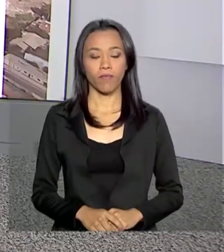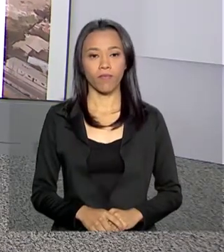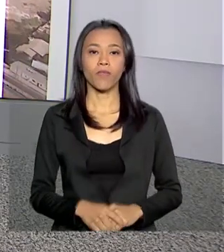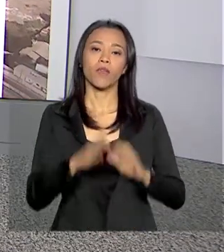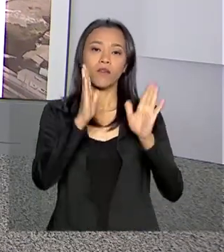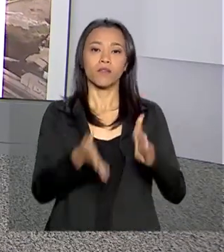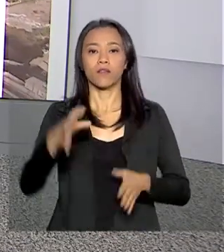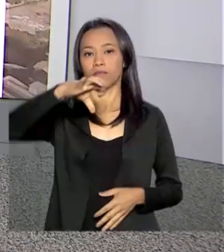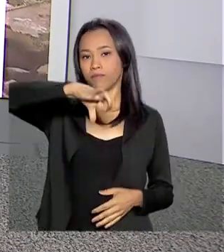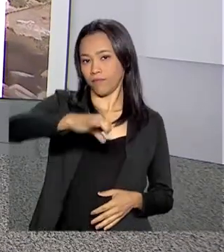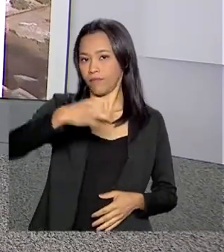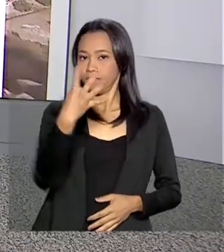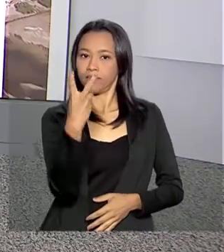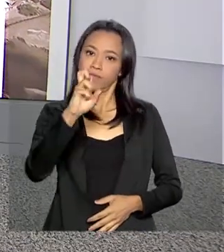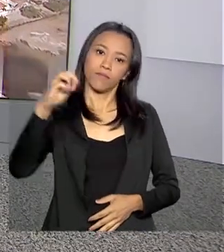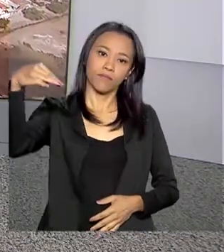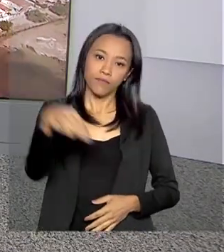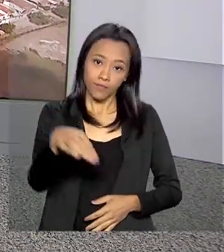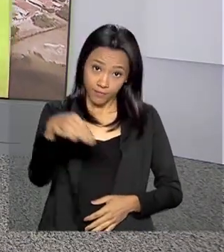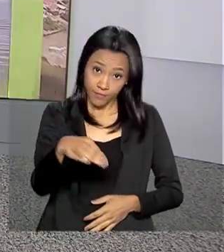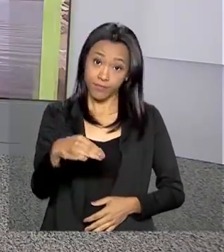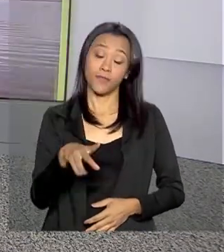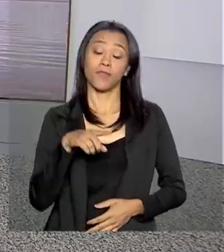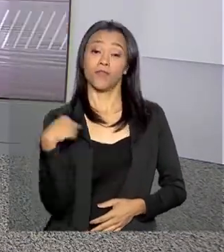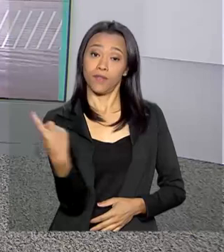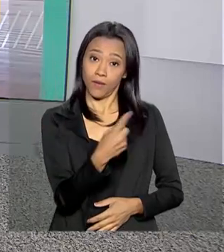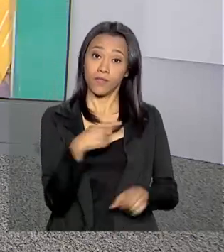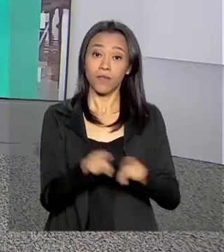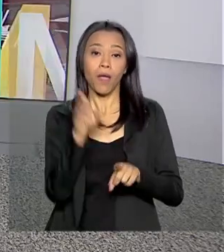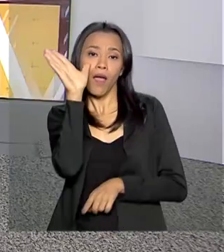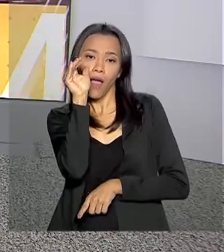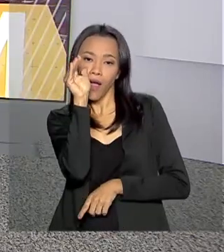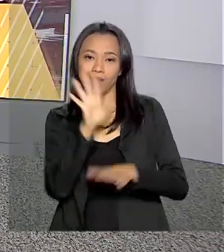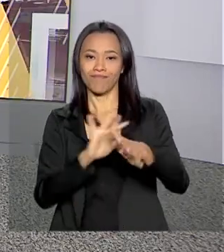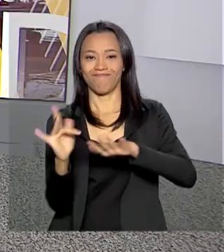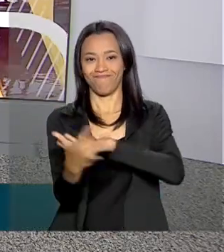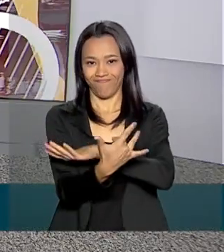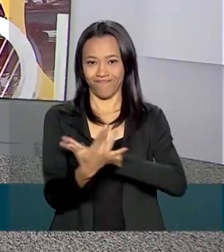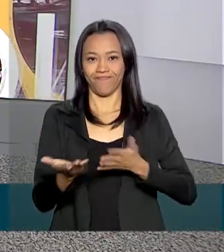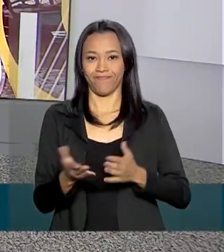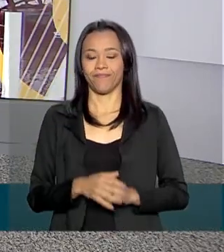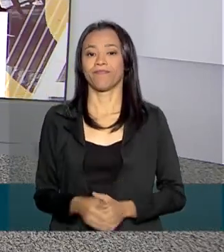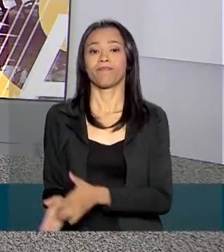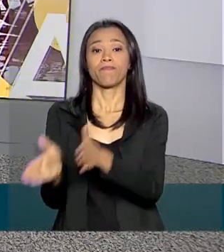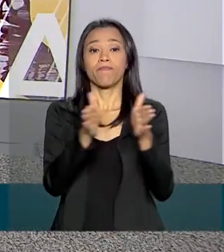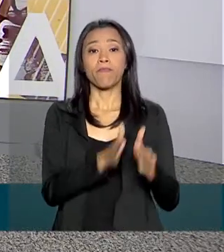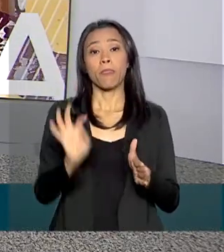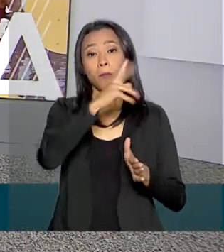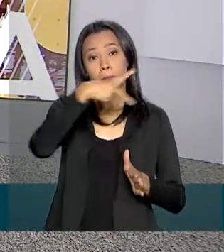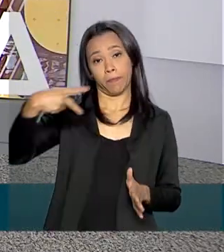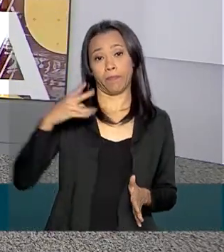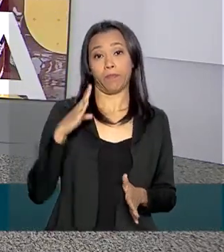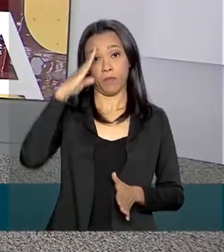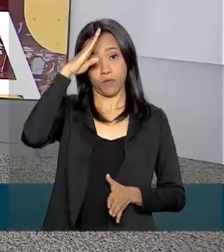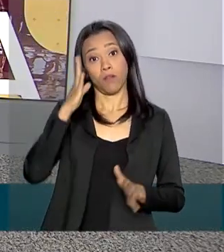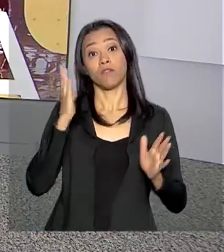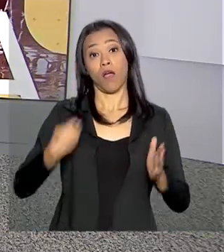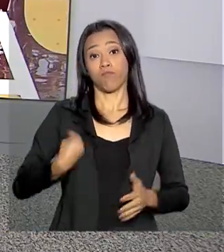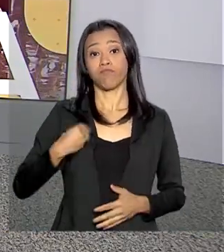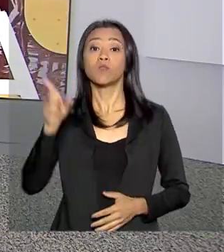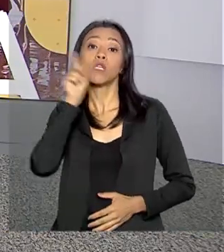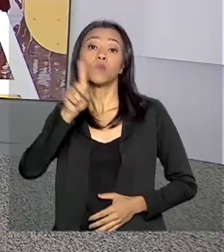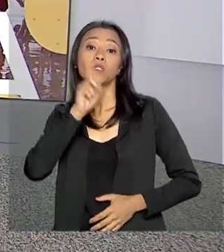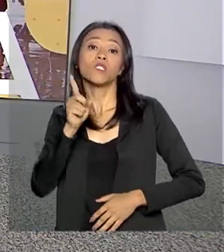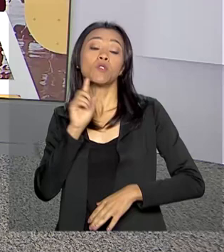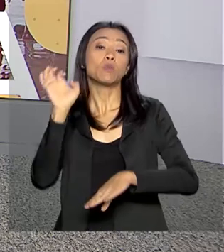São 9 horas e 45 minutos, estamos ao vivo também pelas nossas redes sociais. O presidente Jair Bolsonaro está em Dallas, nos